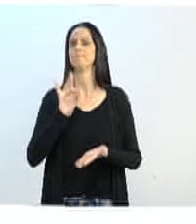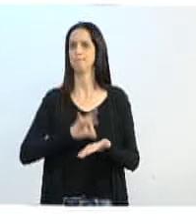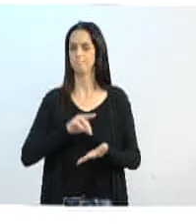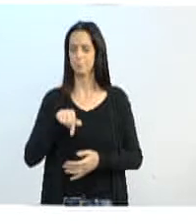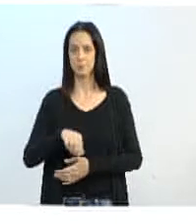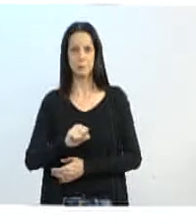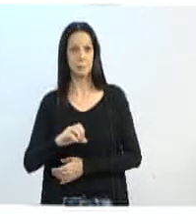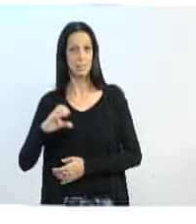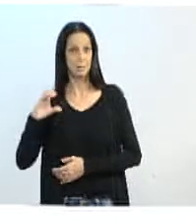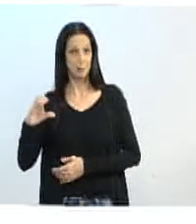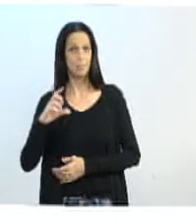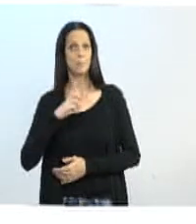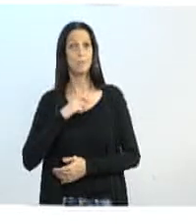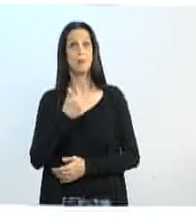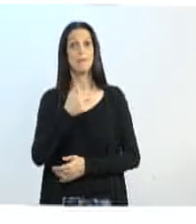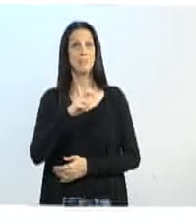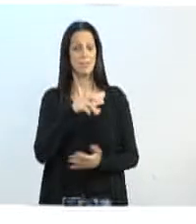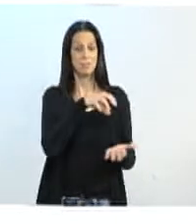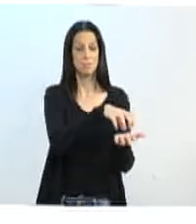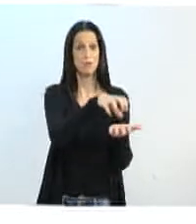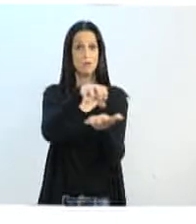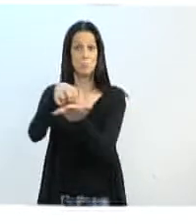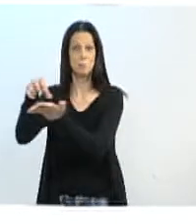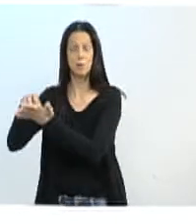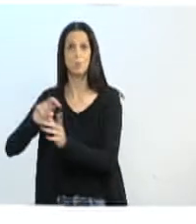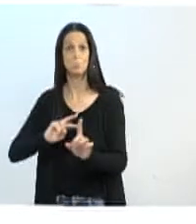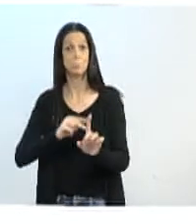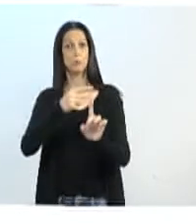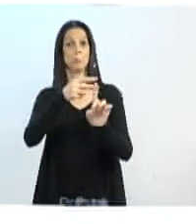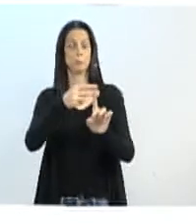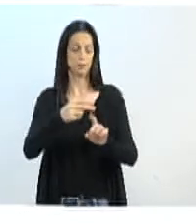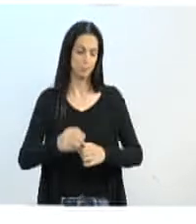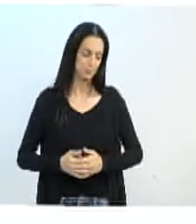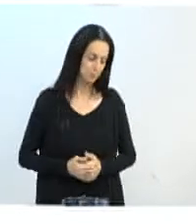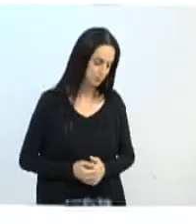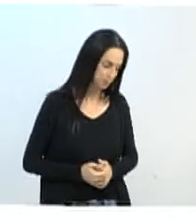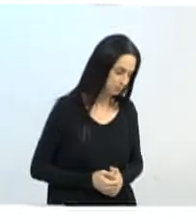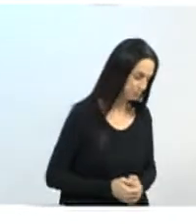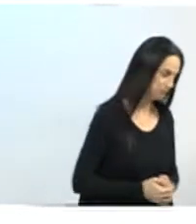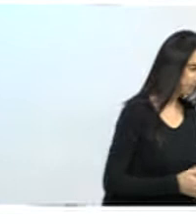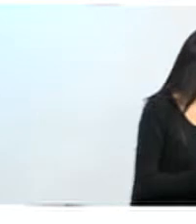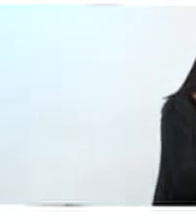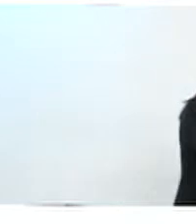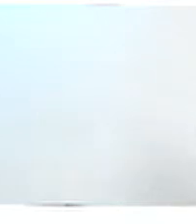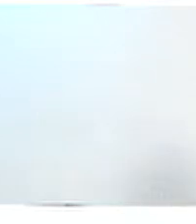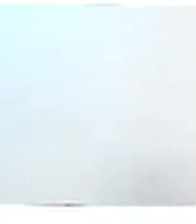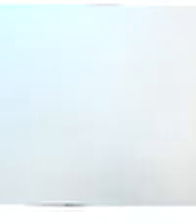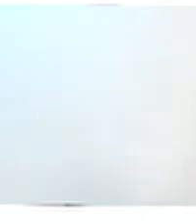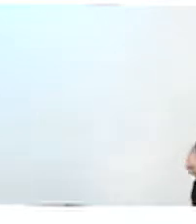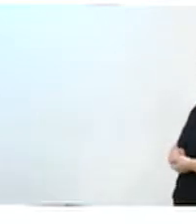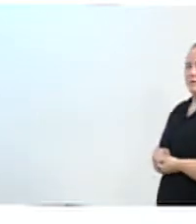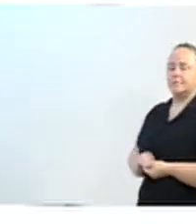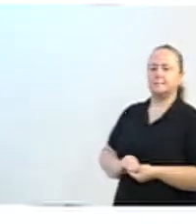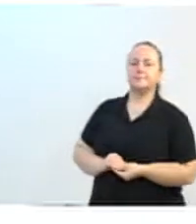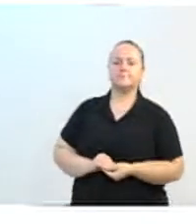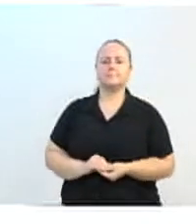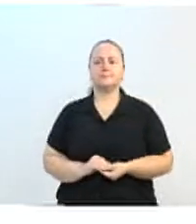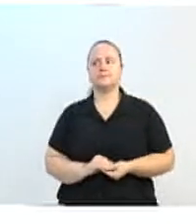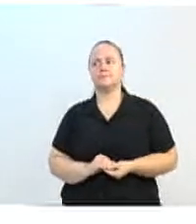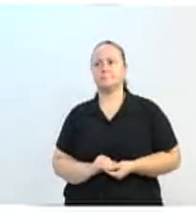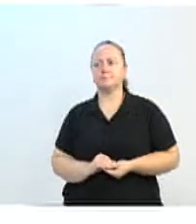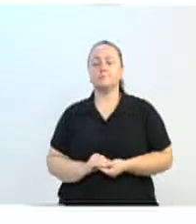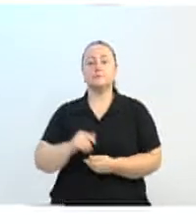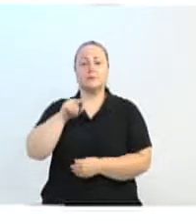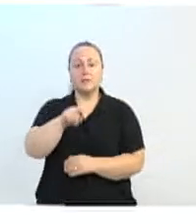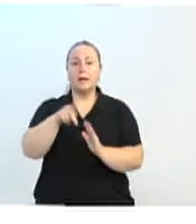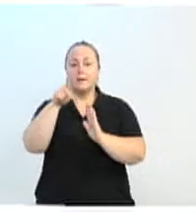15 Centros de Inovação num primeiro momento. Esse projeto foi, na verdade, uma